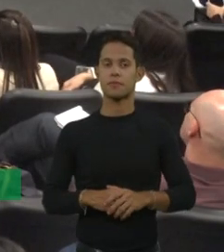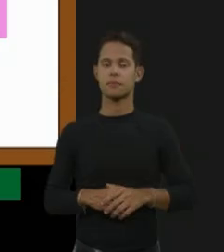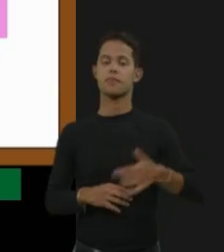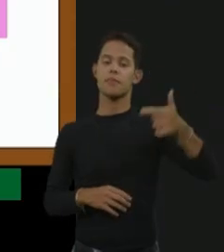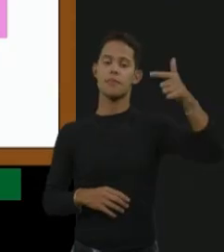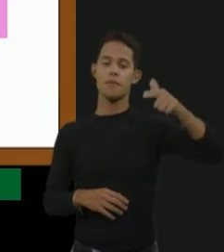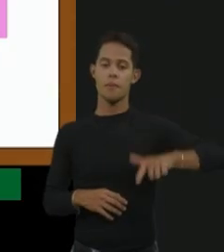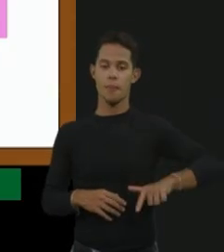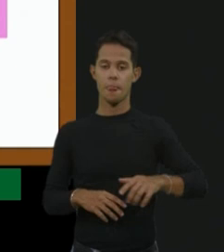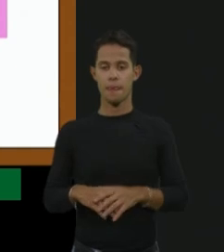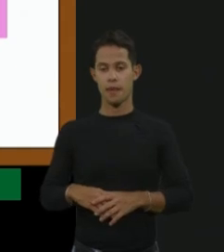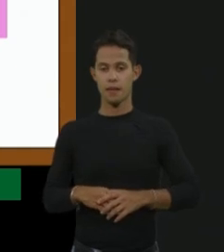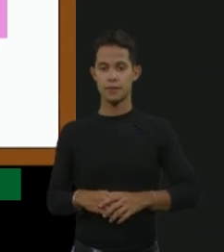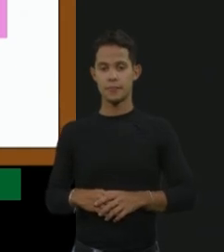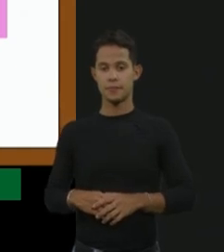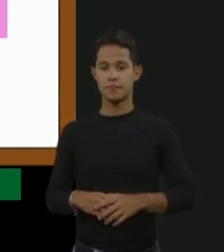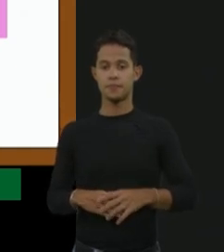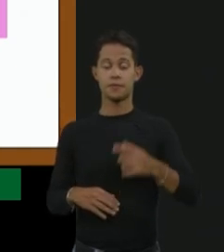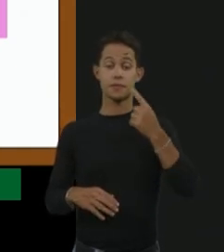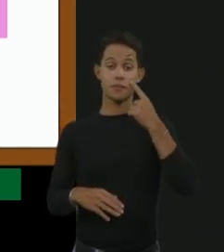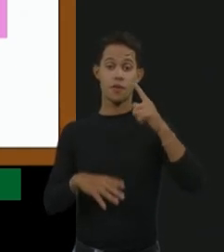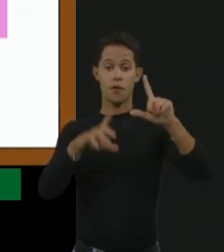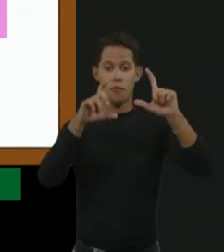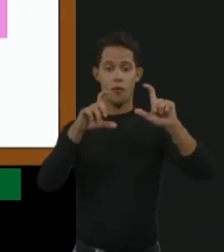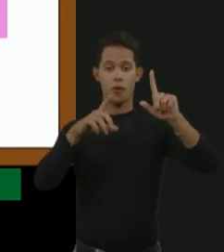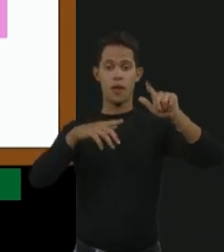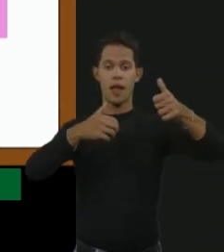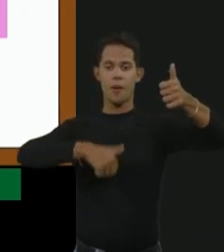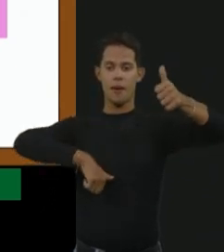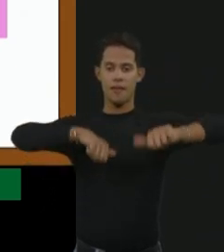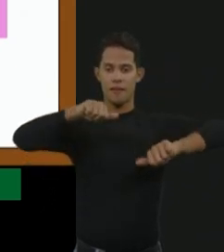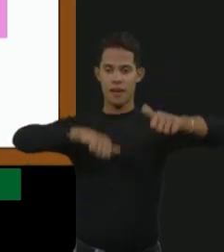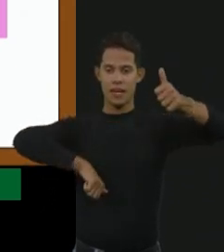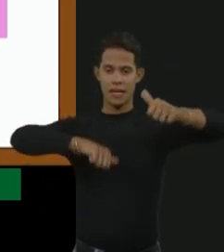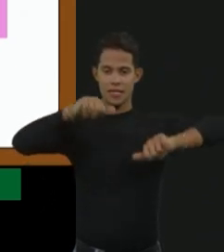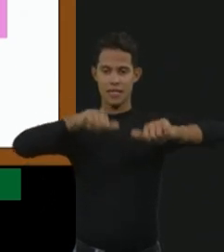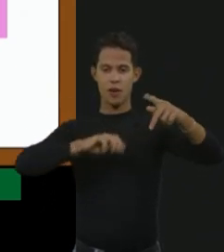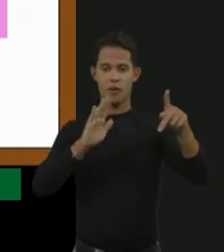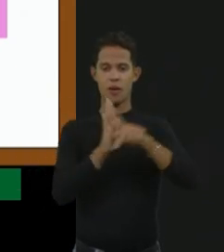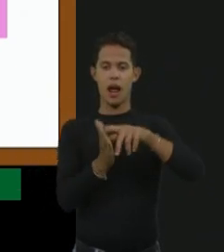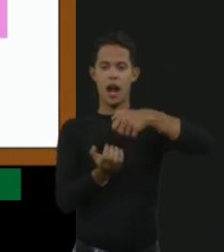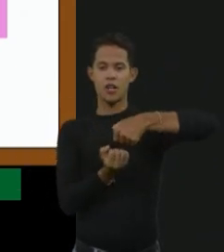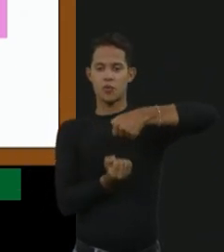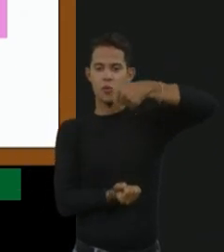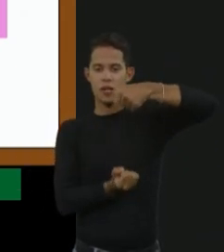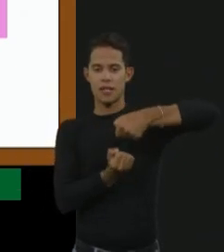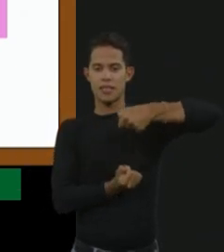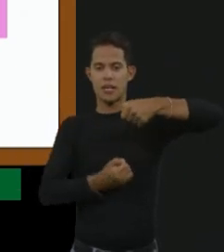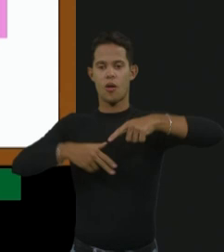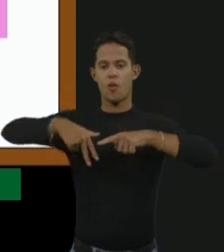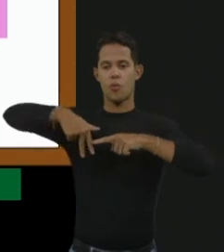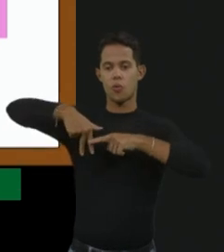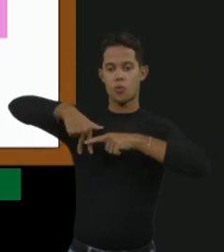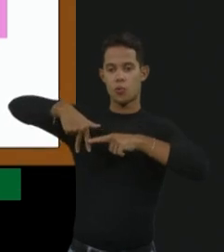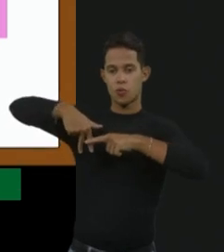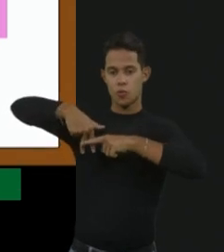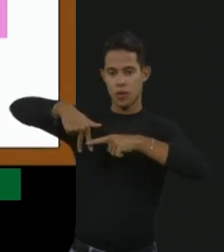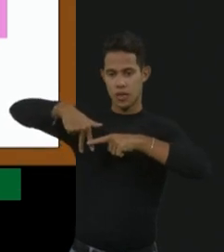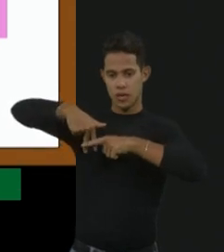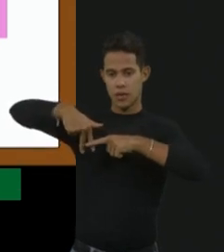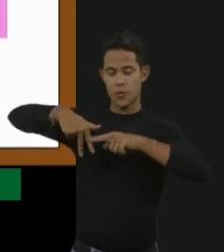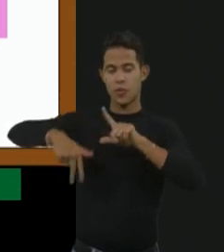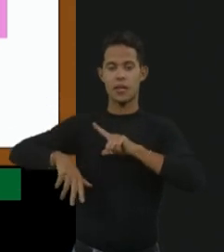avaliação, é um esquemático da articulação do joelho. O que a gente vai ter? A